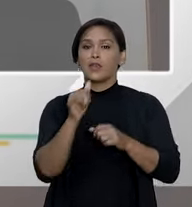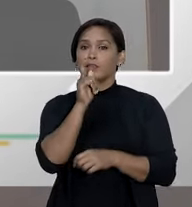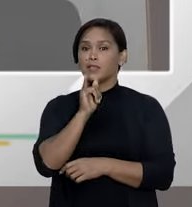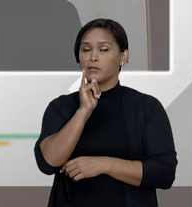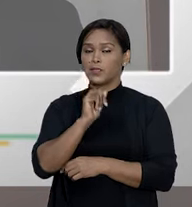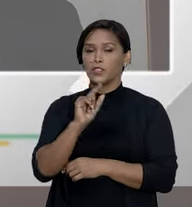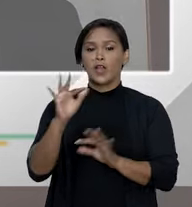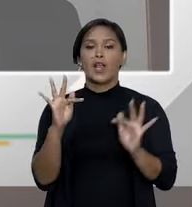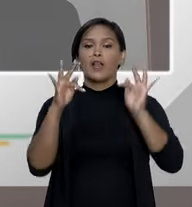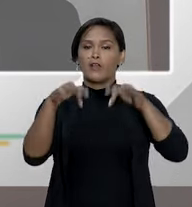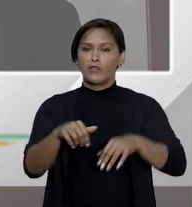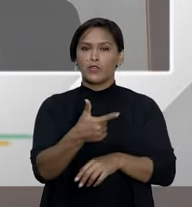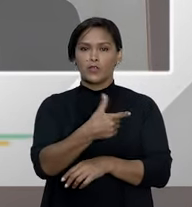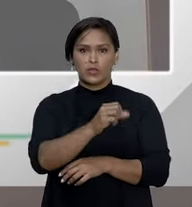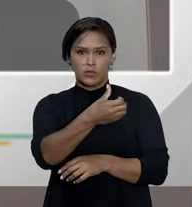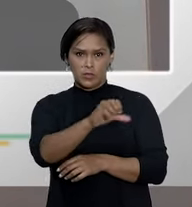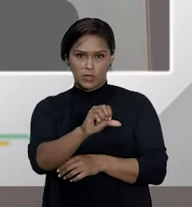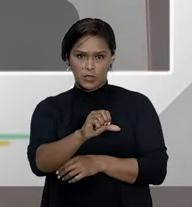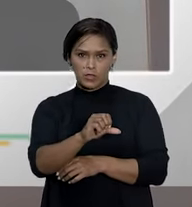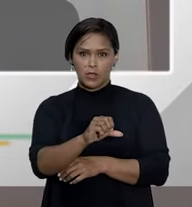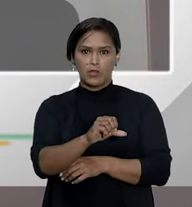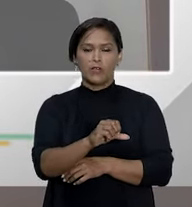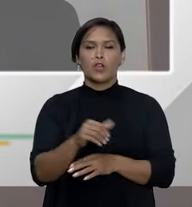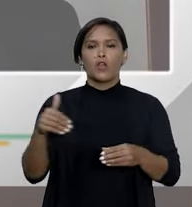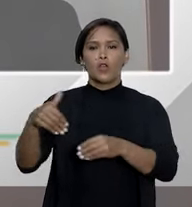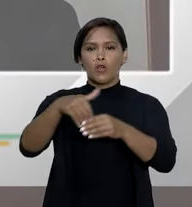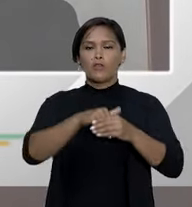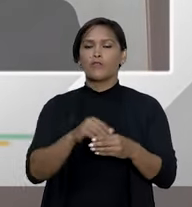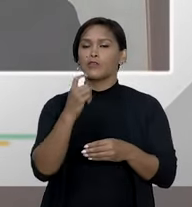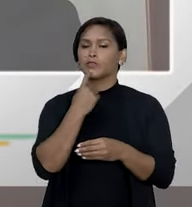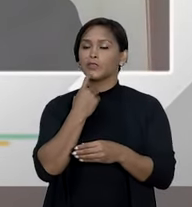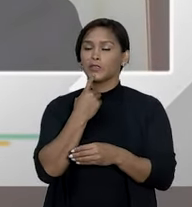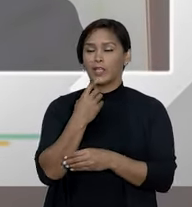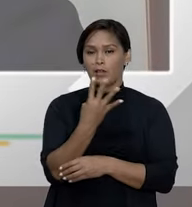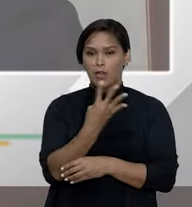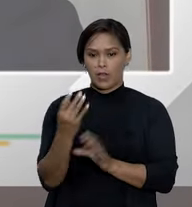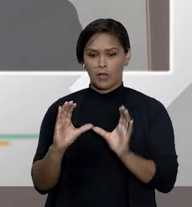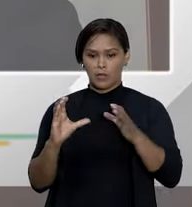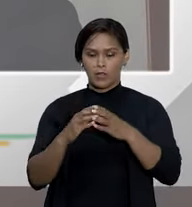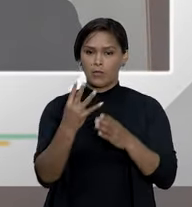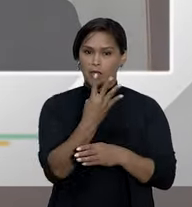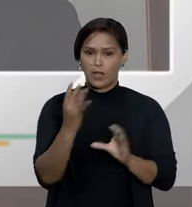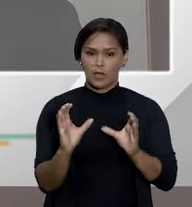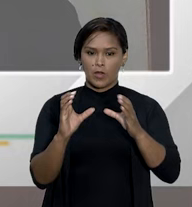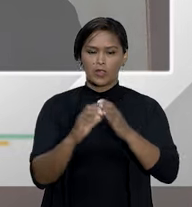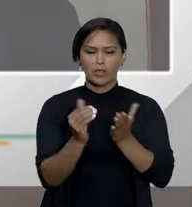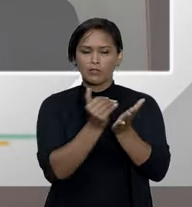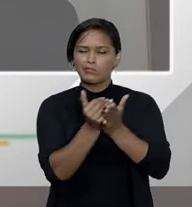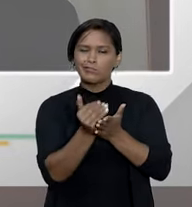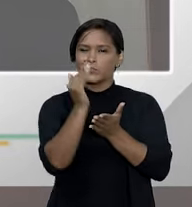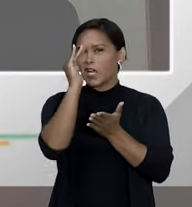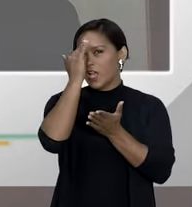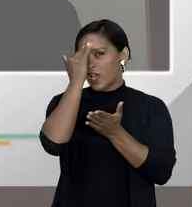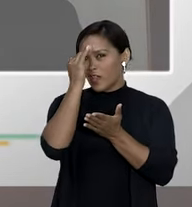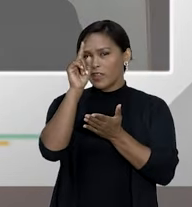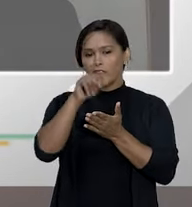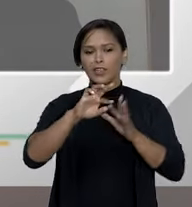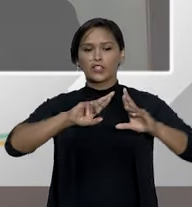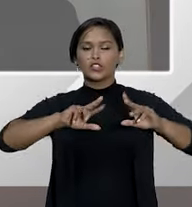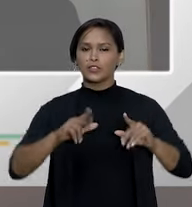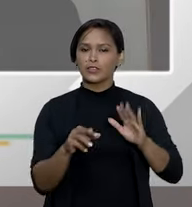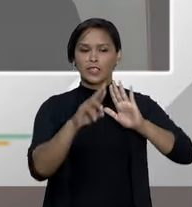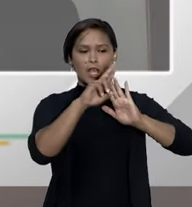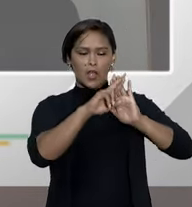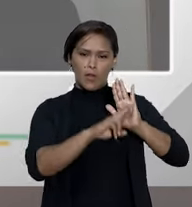final de 2019, por um voto do ministro Luiz Felipe Salomão da quarta turma, a quarta turma começou a entender que o rol de